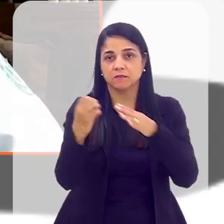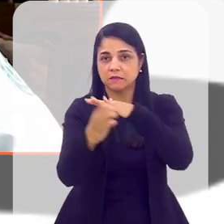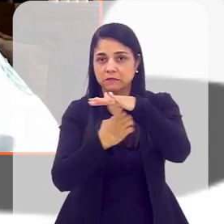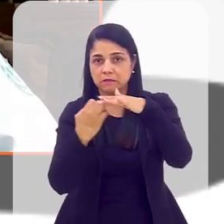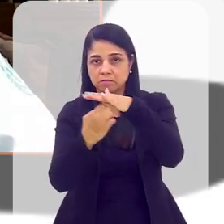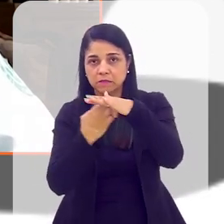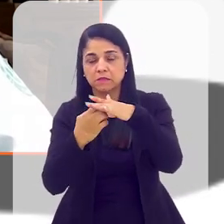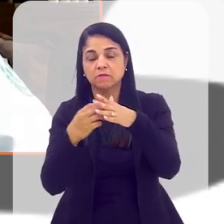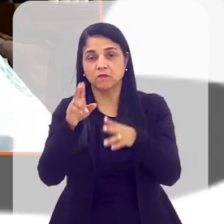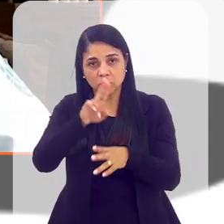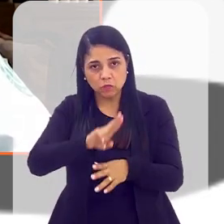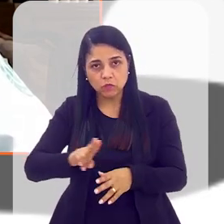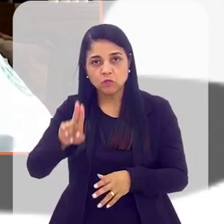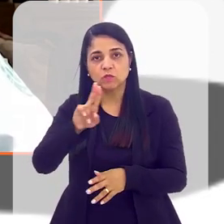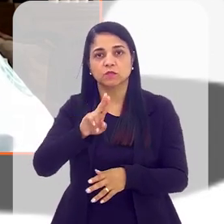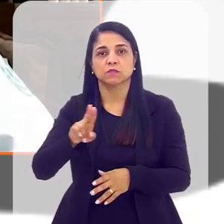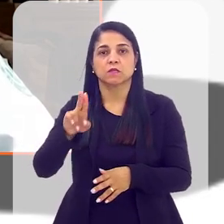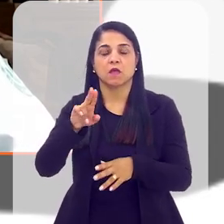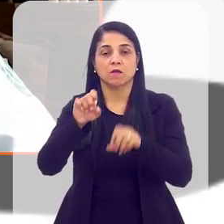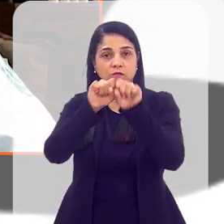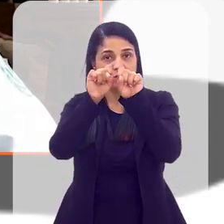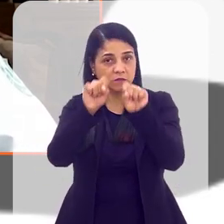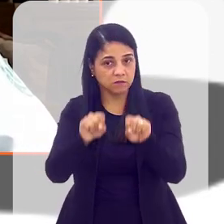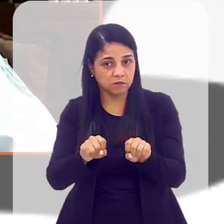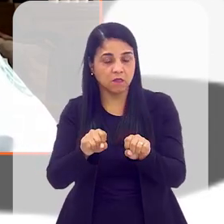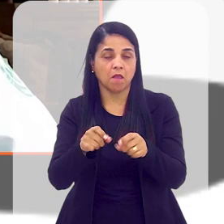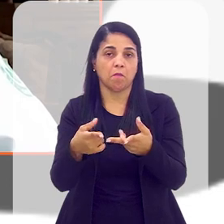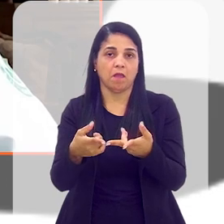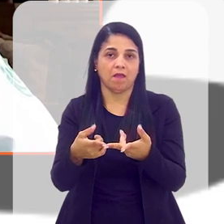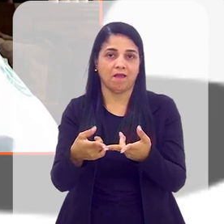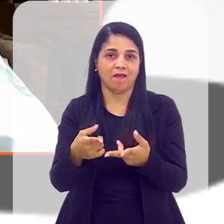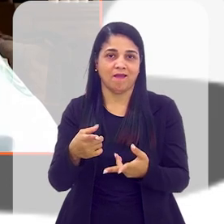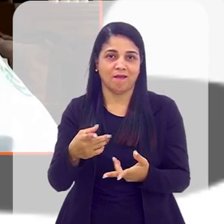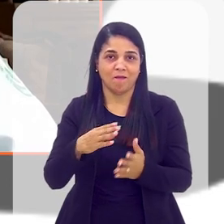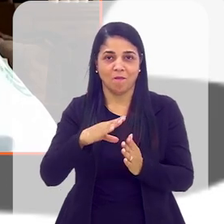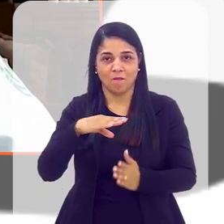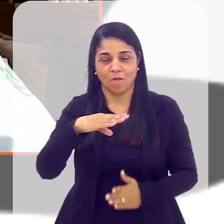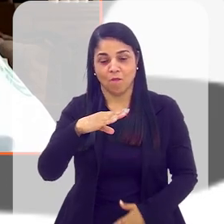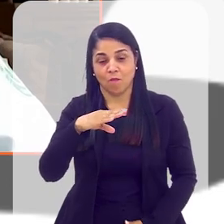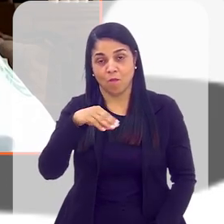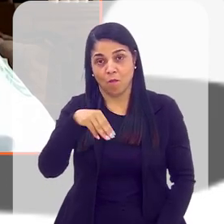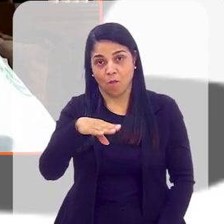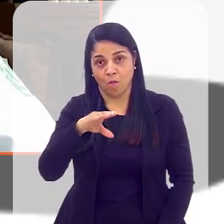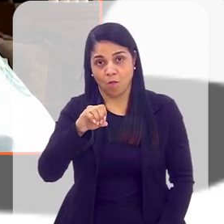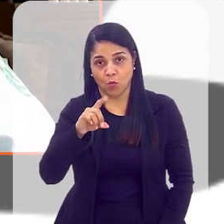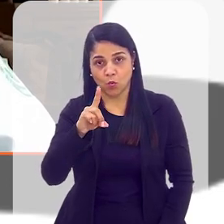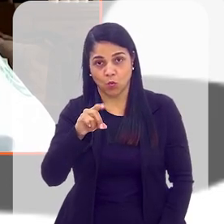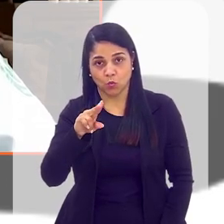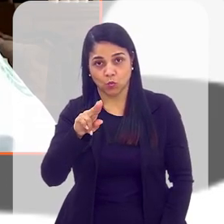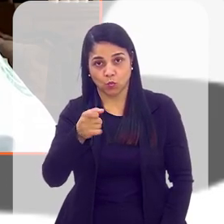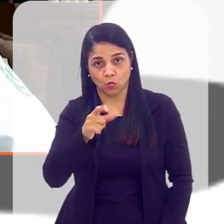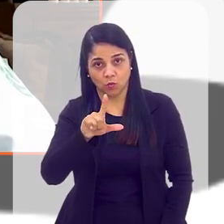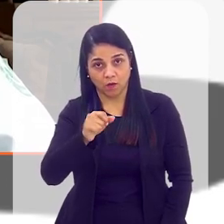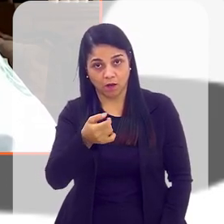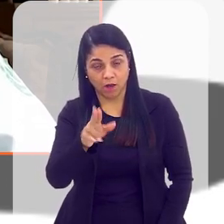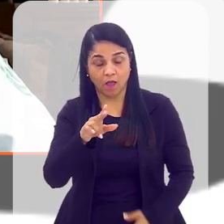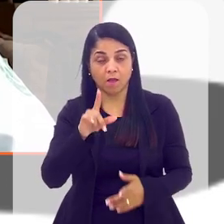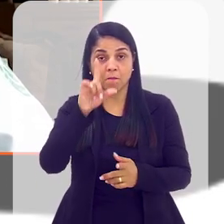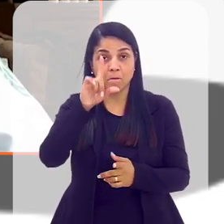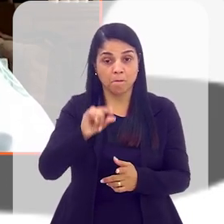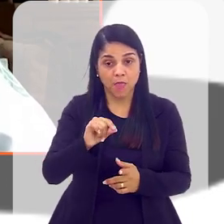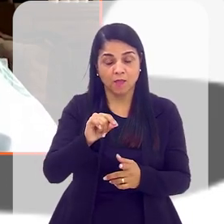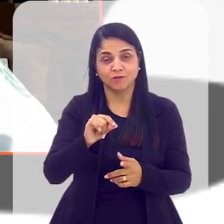vão ter que usar os sistemas modulares, porque a mão de obra está ficando escassa, né, e o seu modular, ele qualifica a mão de obra.